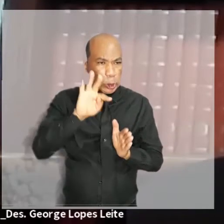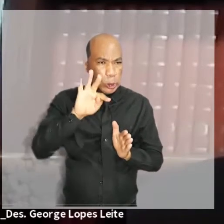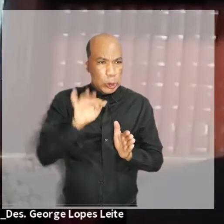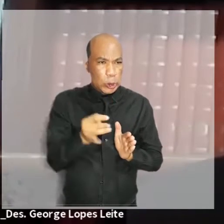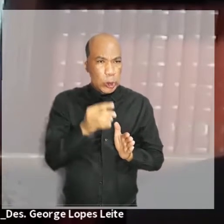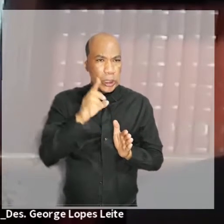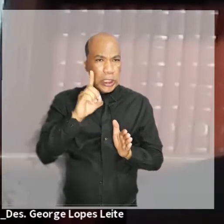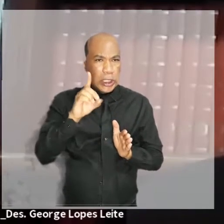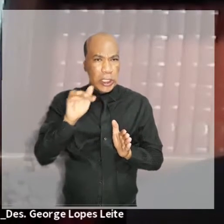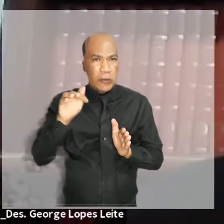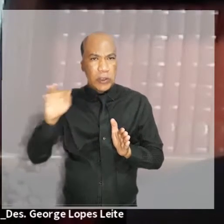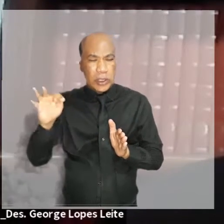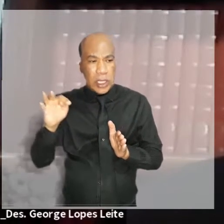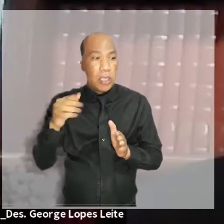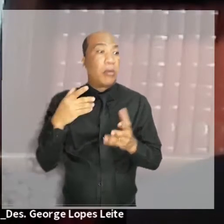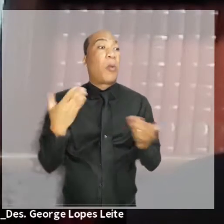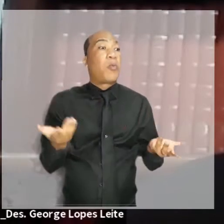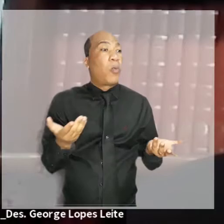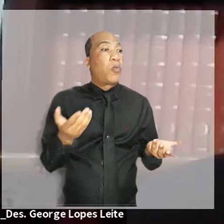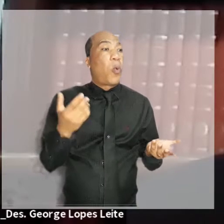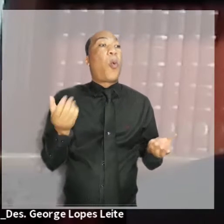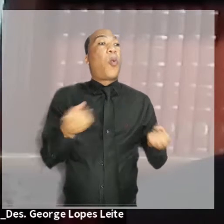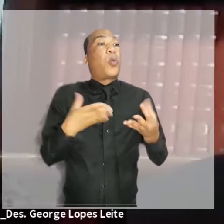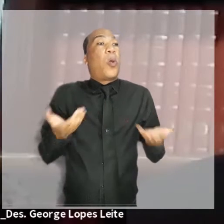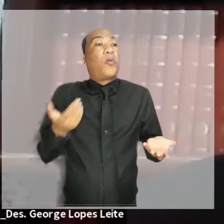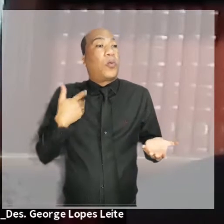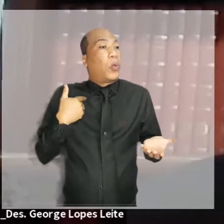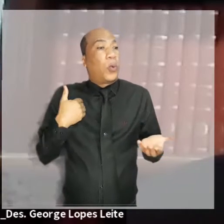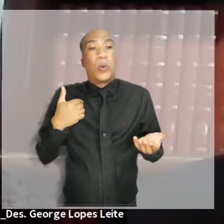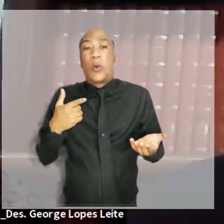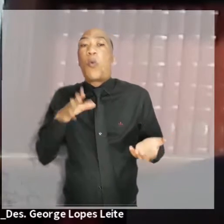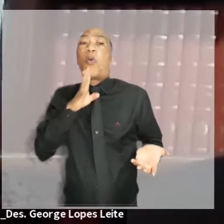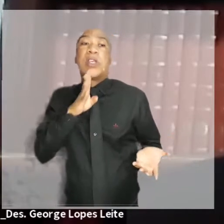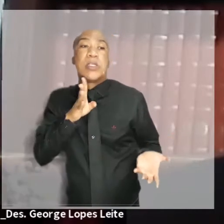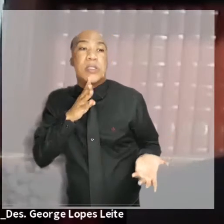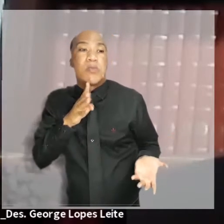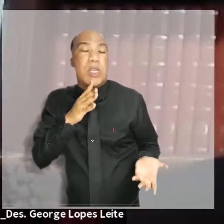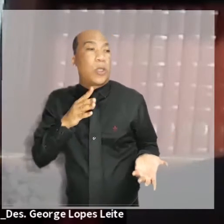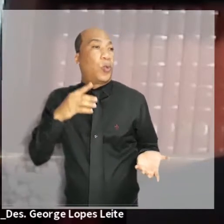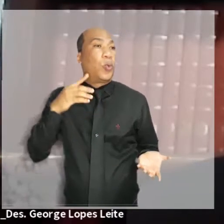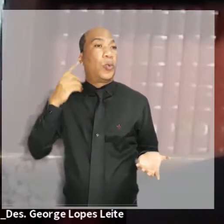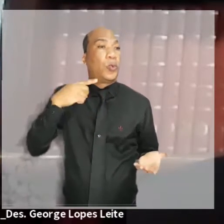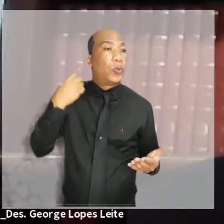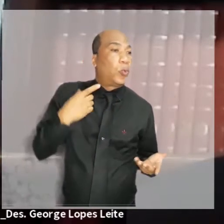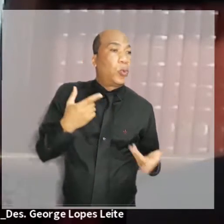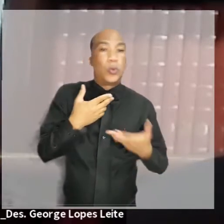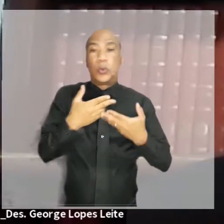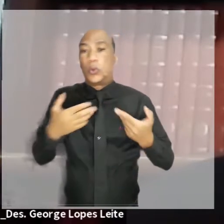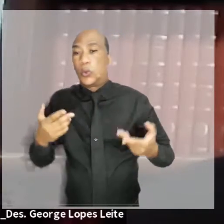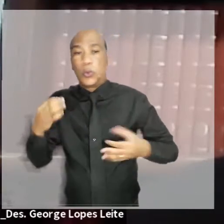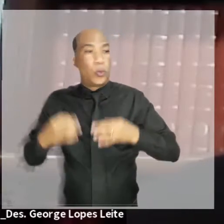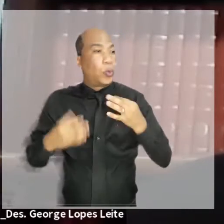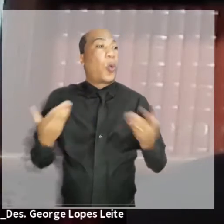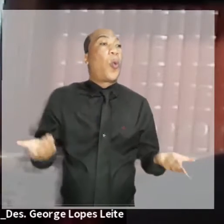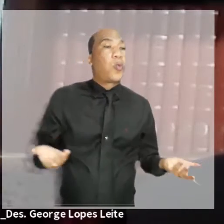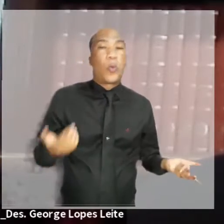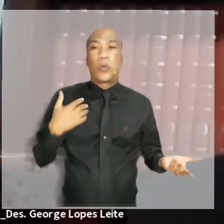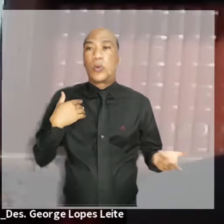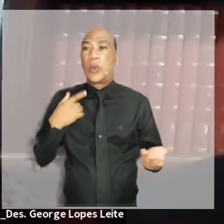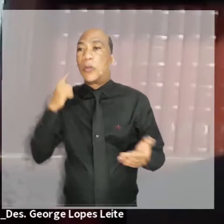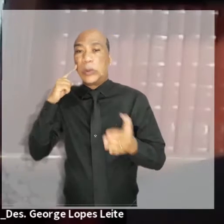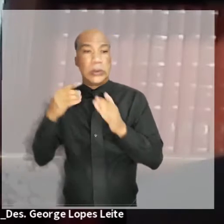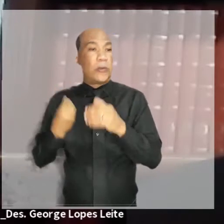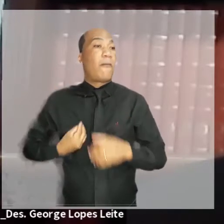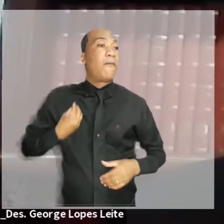instituiu a pesquisa no TJDFT com o objetivo de estimular o debate e a construção do conhecimento jurídico e administrativo com